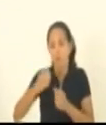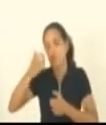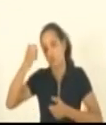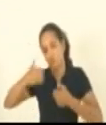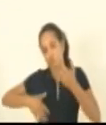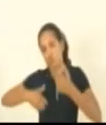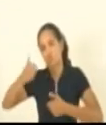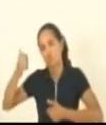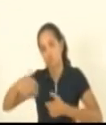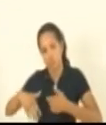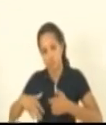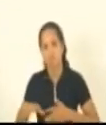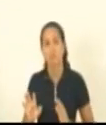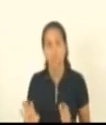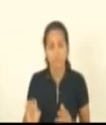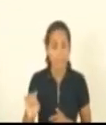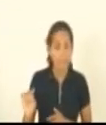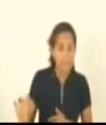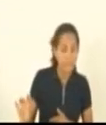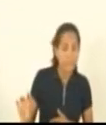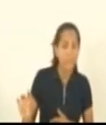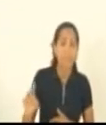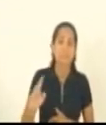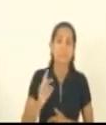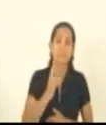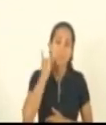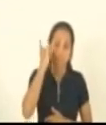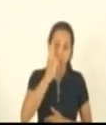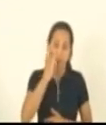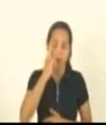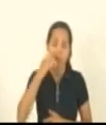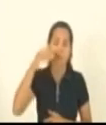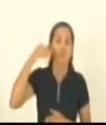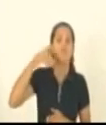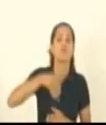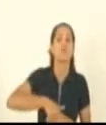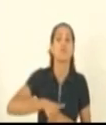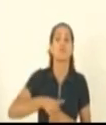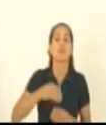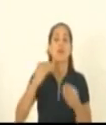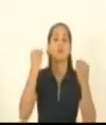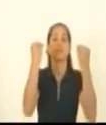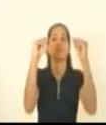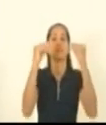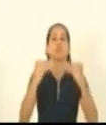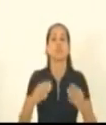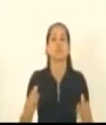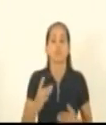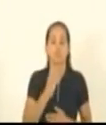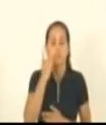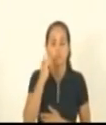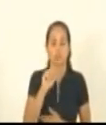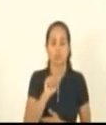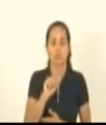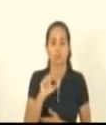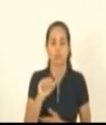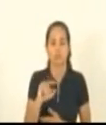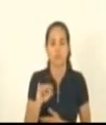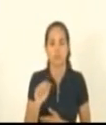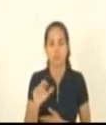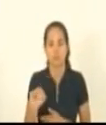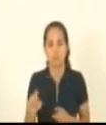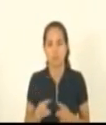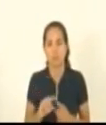voto. Preciso que os colegas deputados coloquem o seu voto no painel eletrônico. deputado Alcântaro, deputado